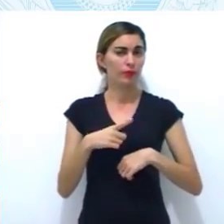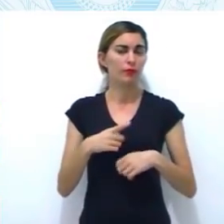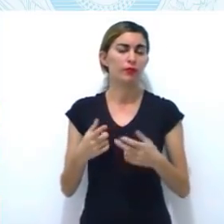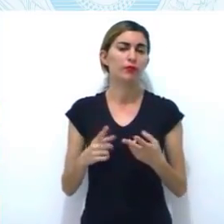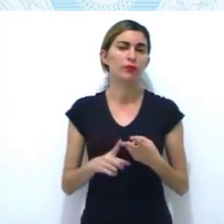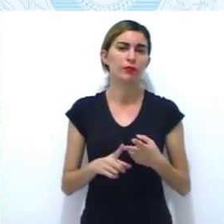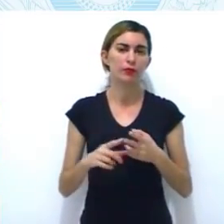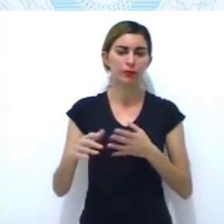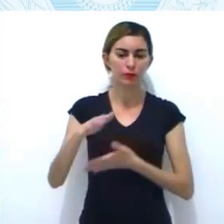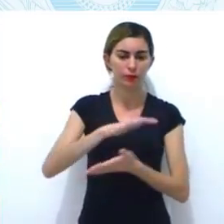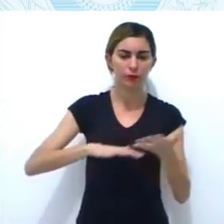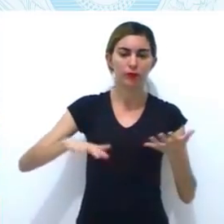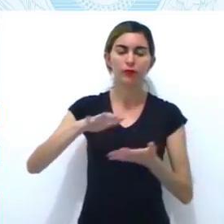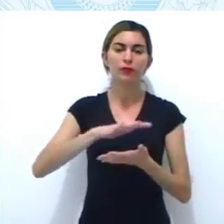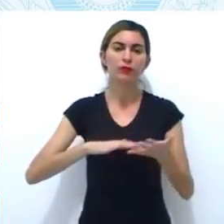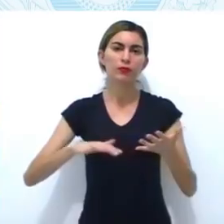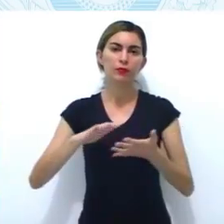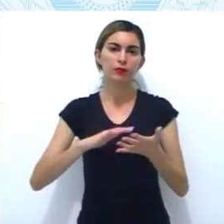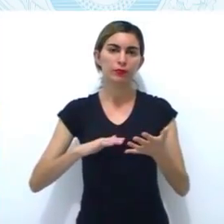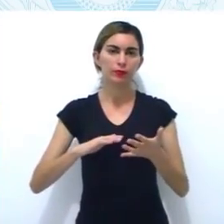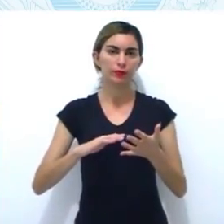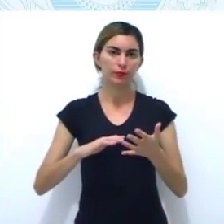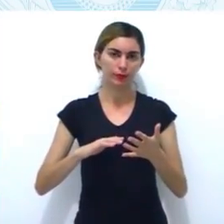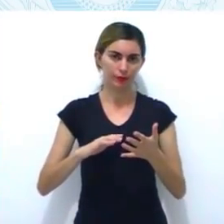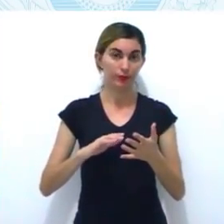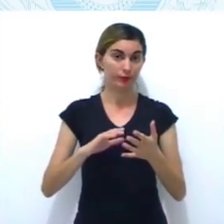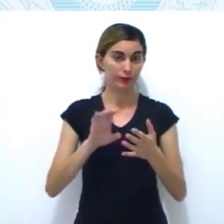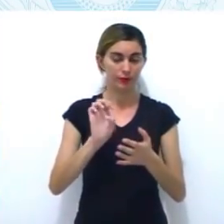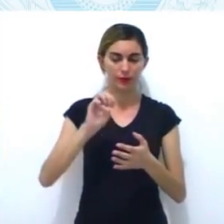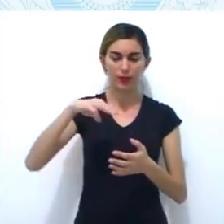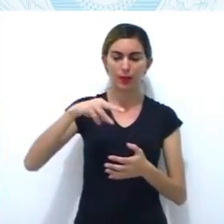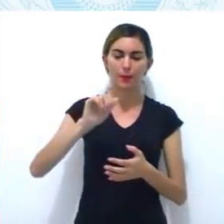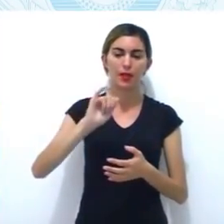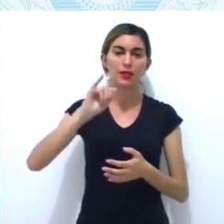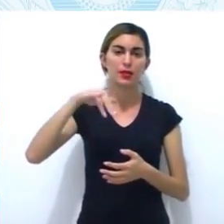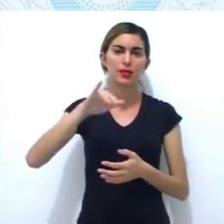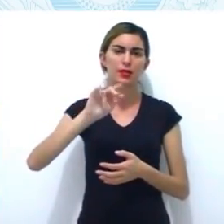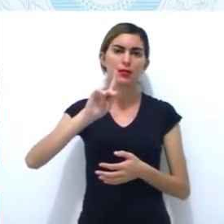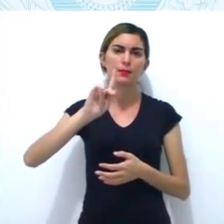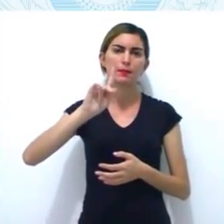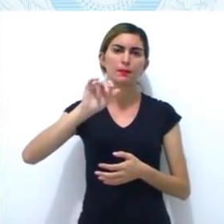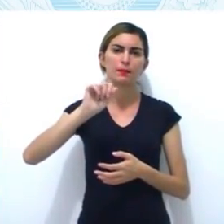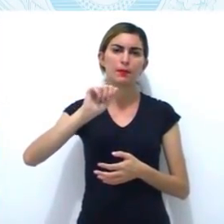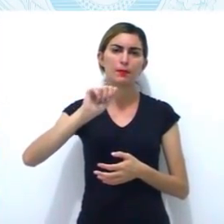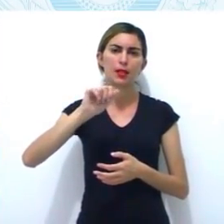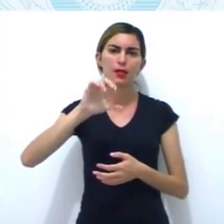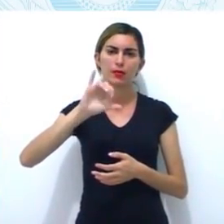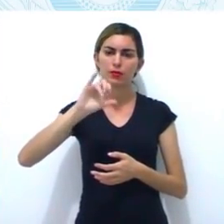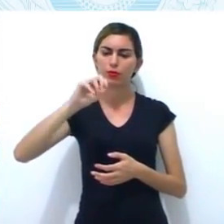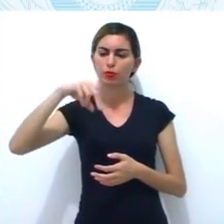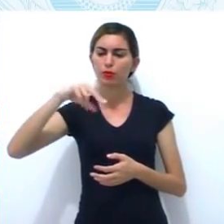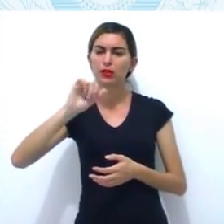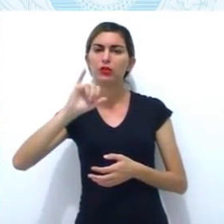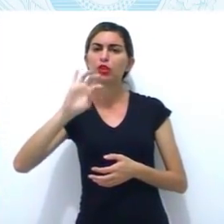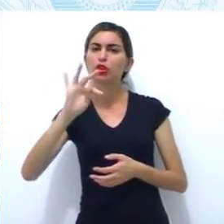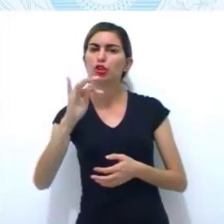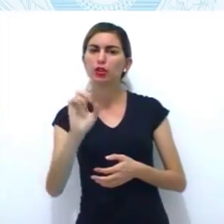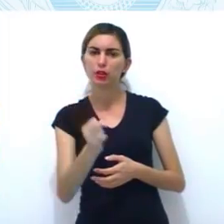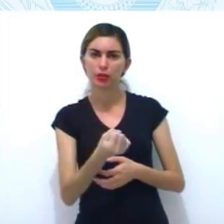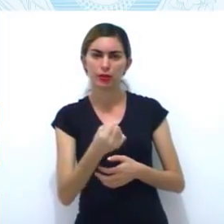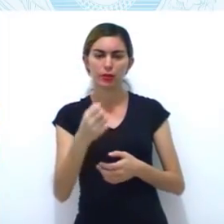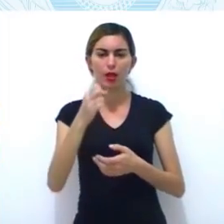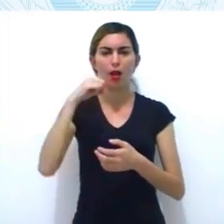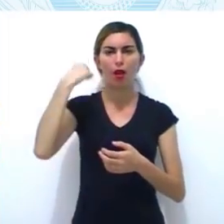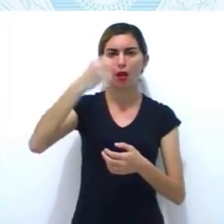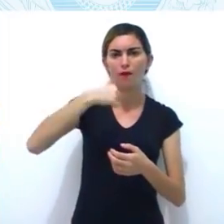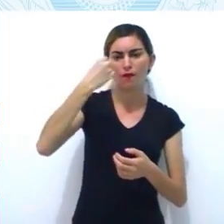os movimentos emancipacionistas. O vem a ser? Então,